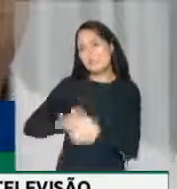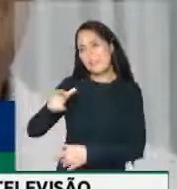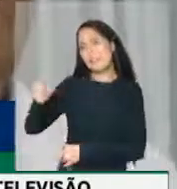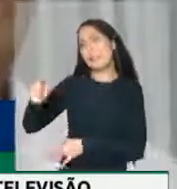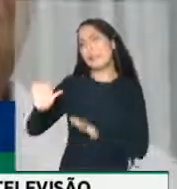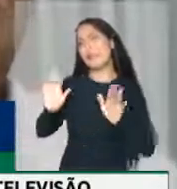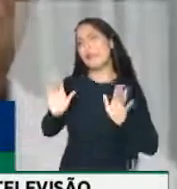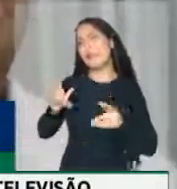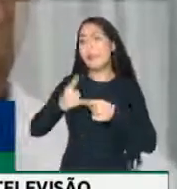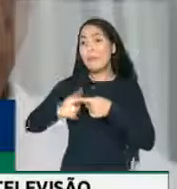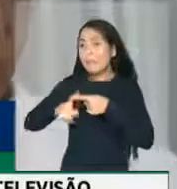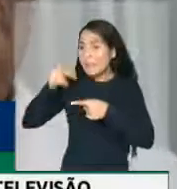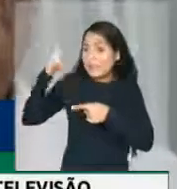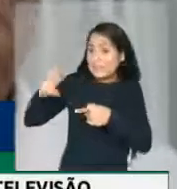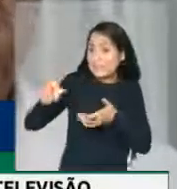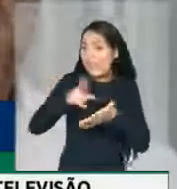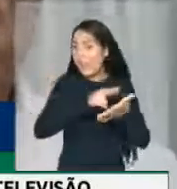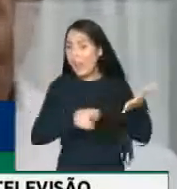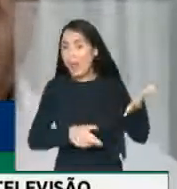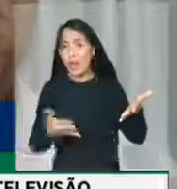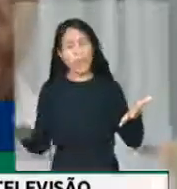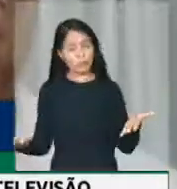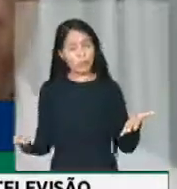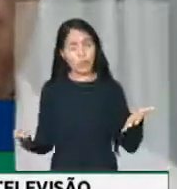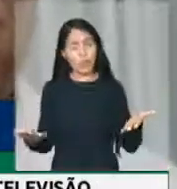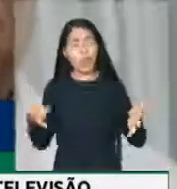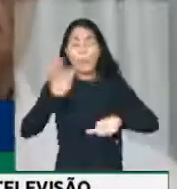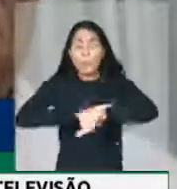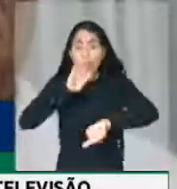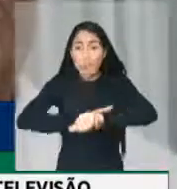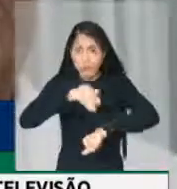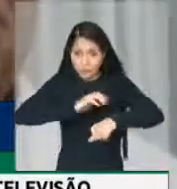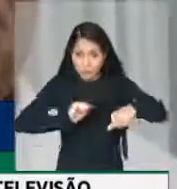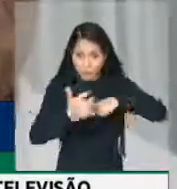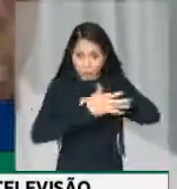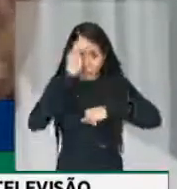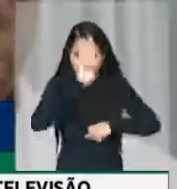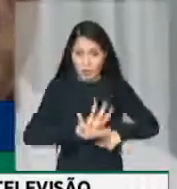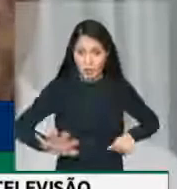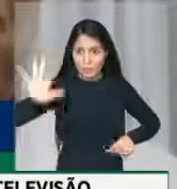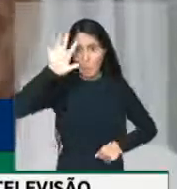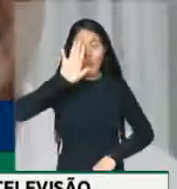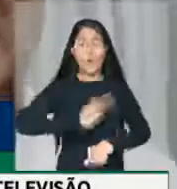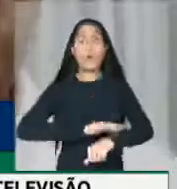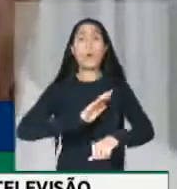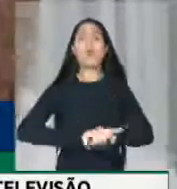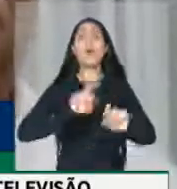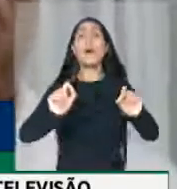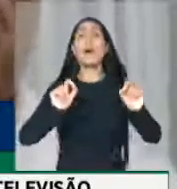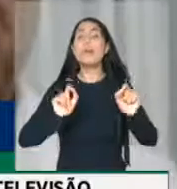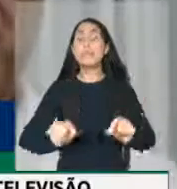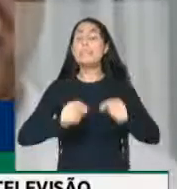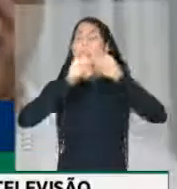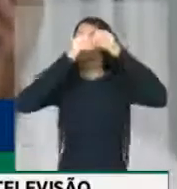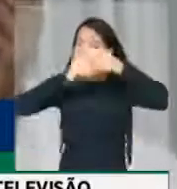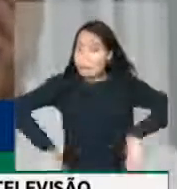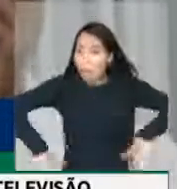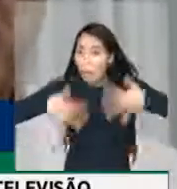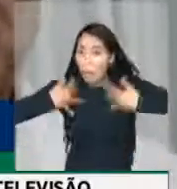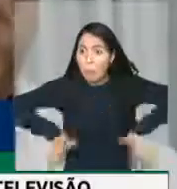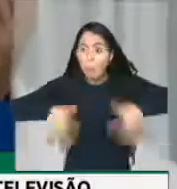o relatório dele, no momento em que o país vive uma situação catastrófica